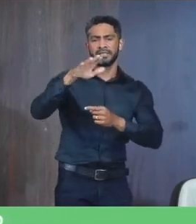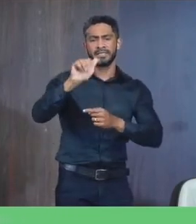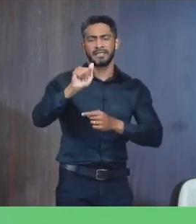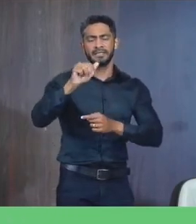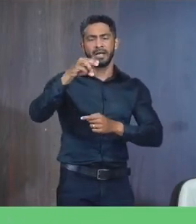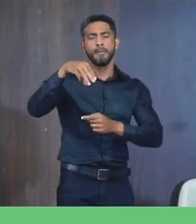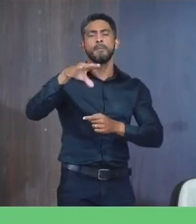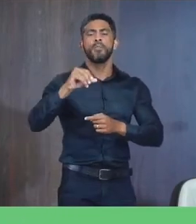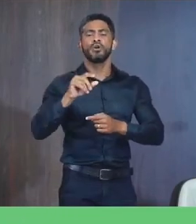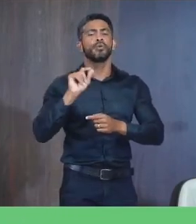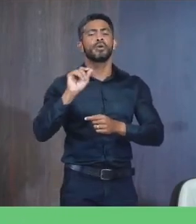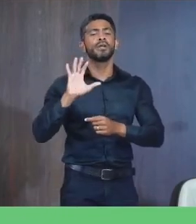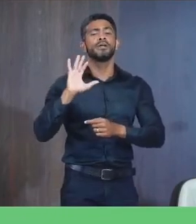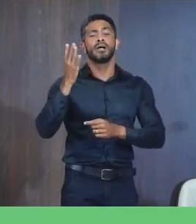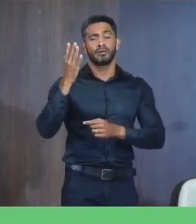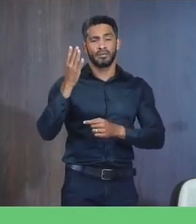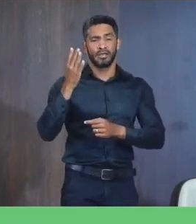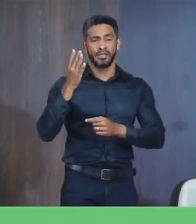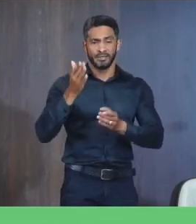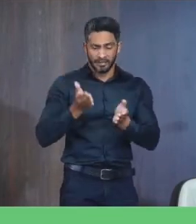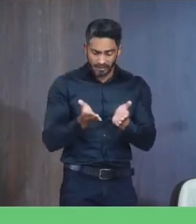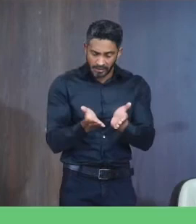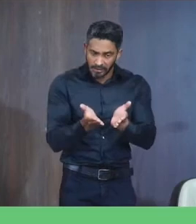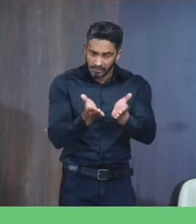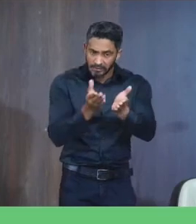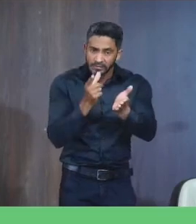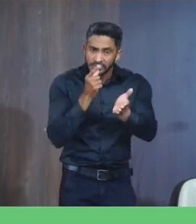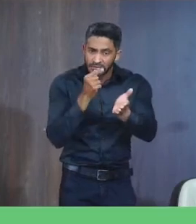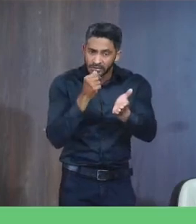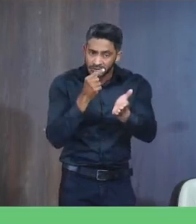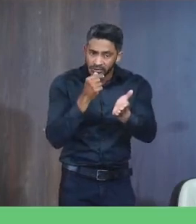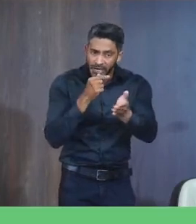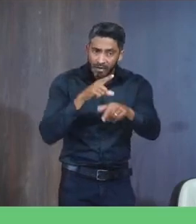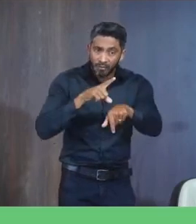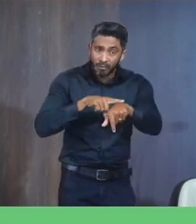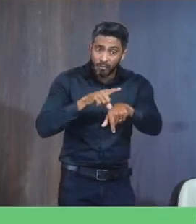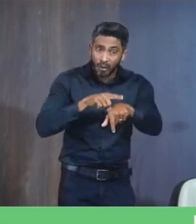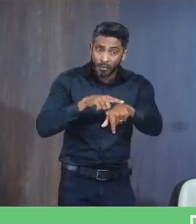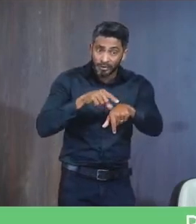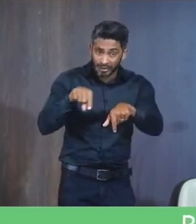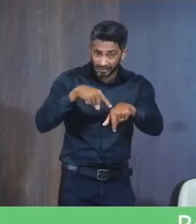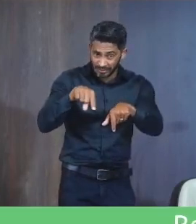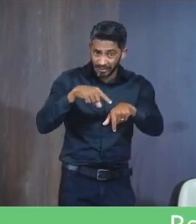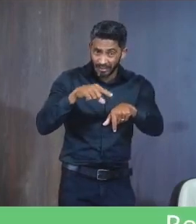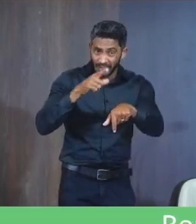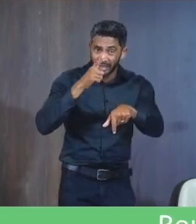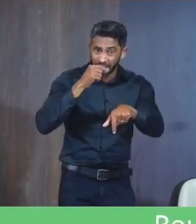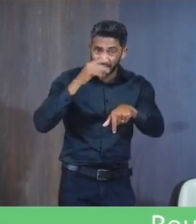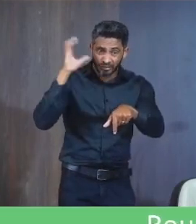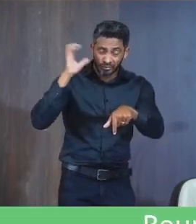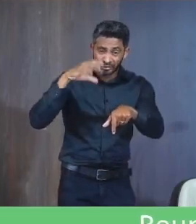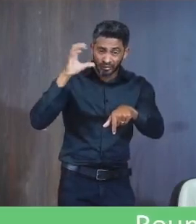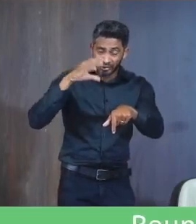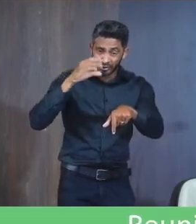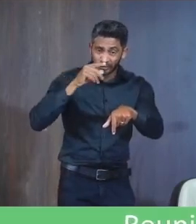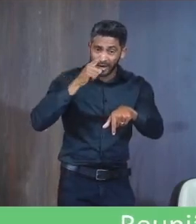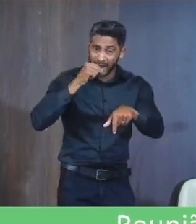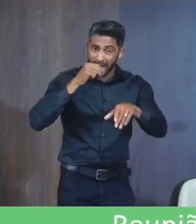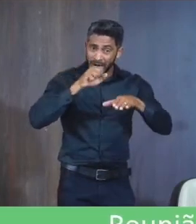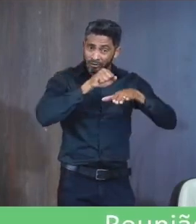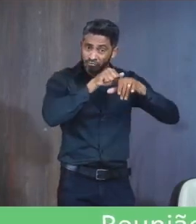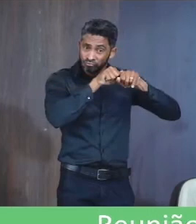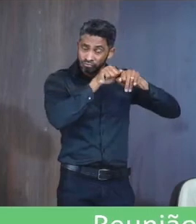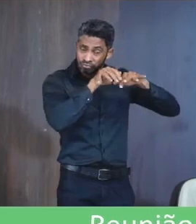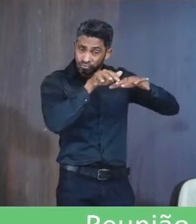O que que acontece Ali Aquele canal Principalmente Nesse período Agora Ali tem uma vazão Muito grande